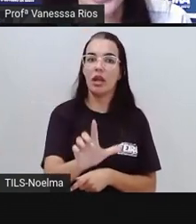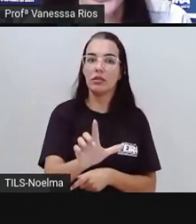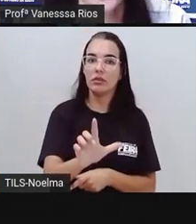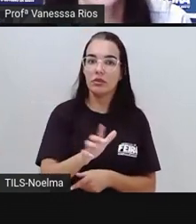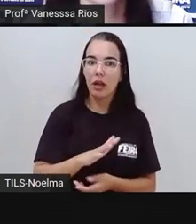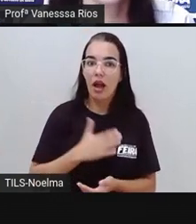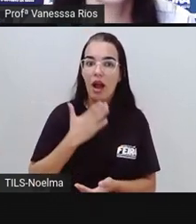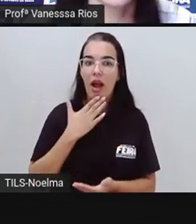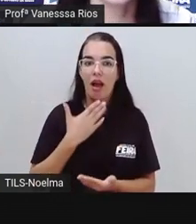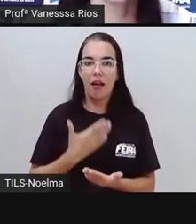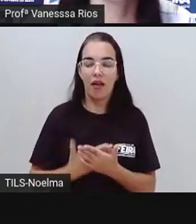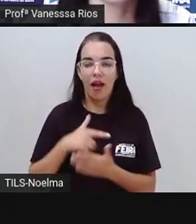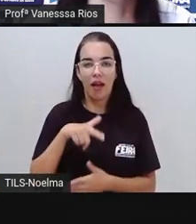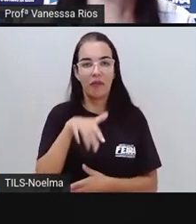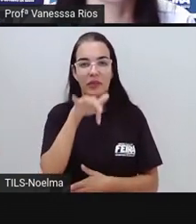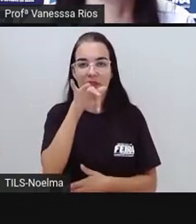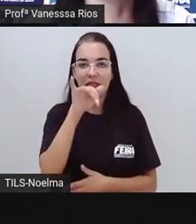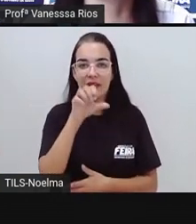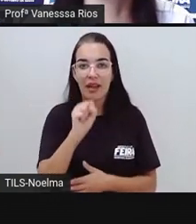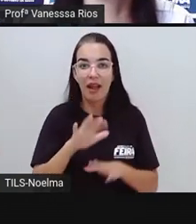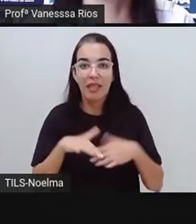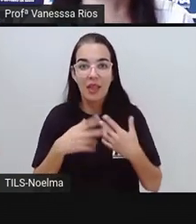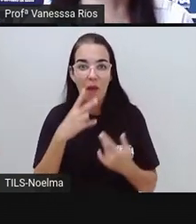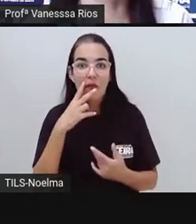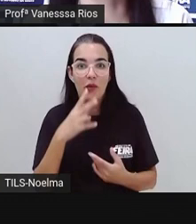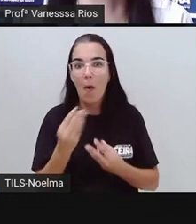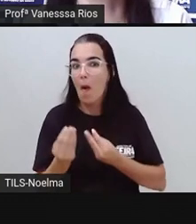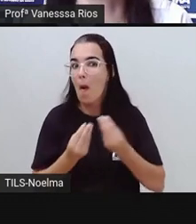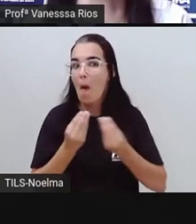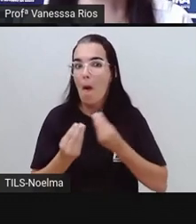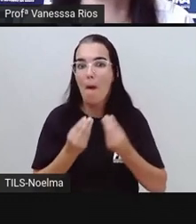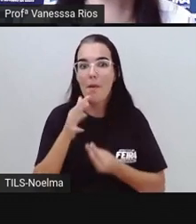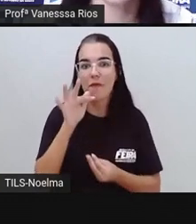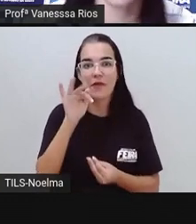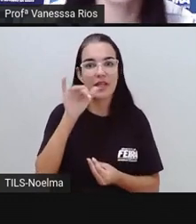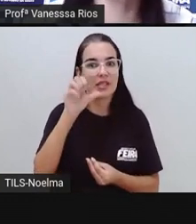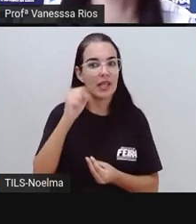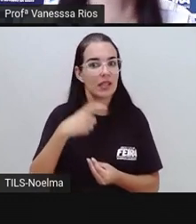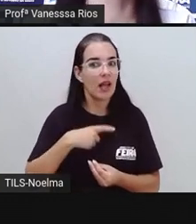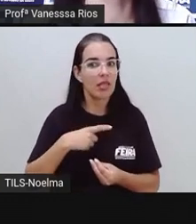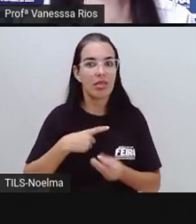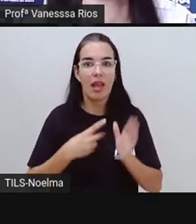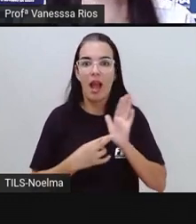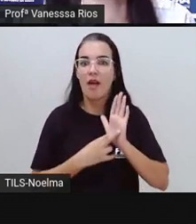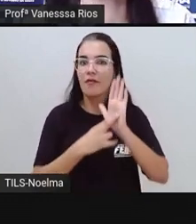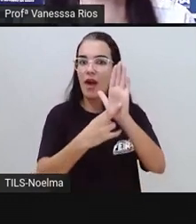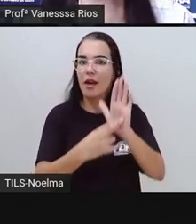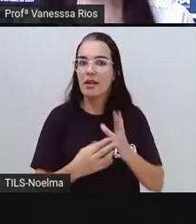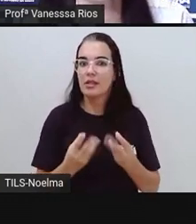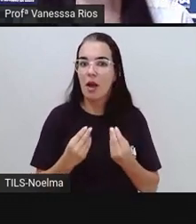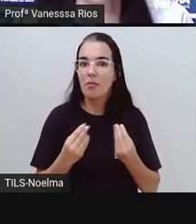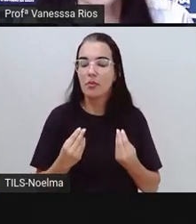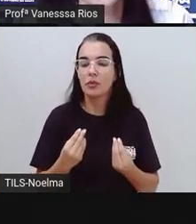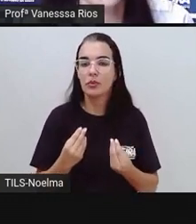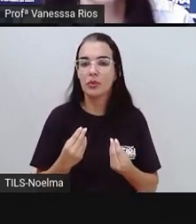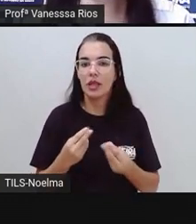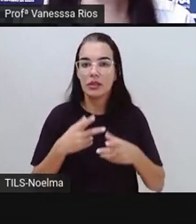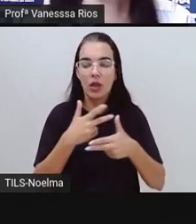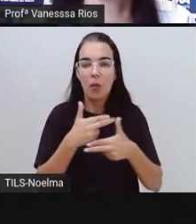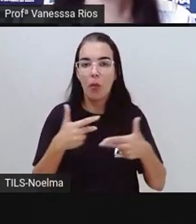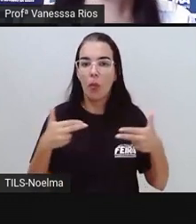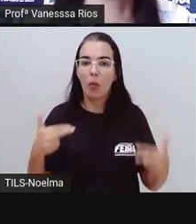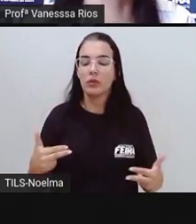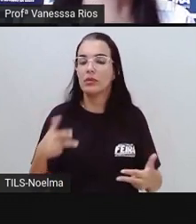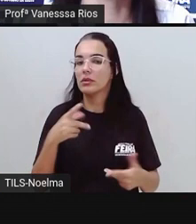nordeste. E aí a gente percebe o quanto Feira de Santana referência em diversos aspectos, né?